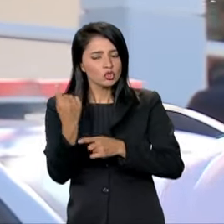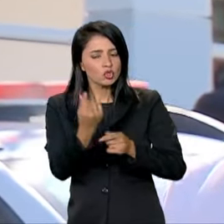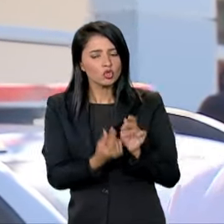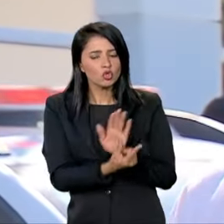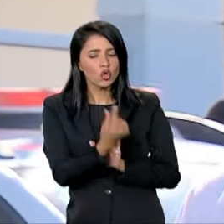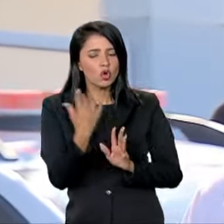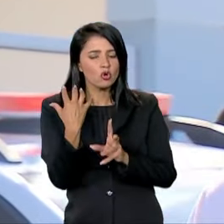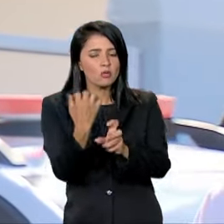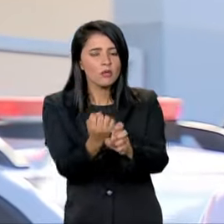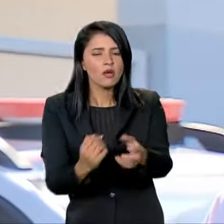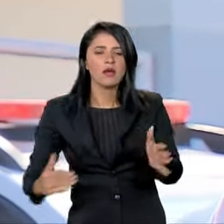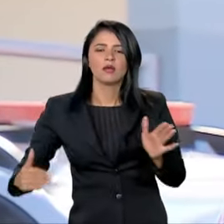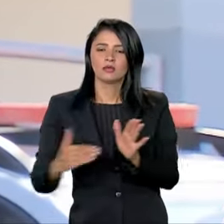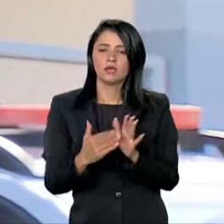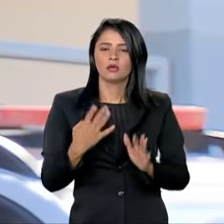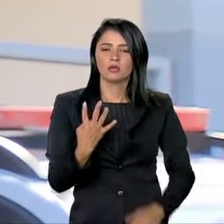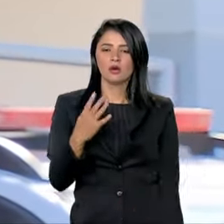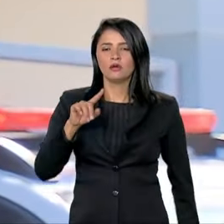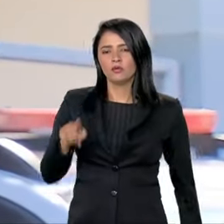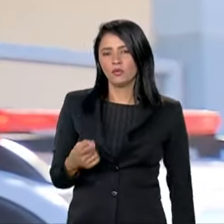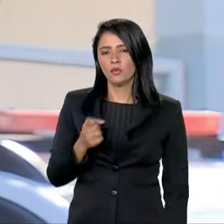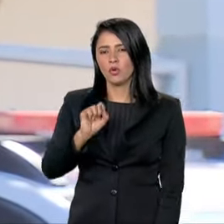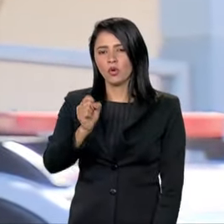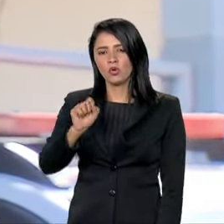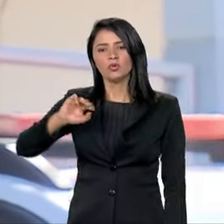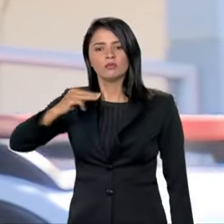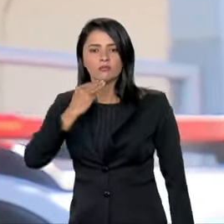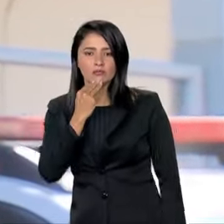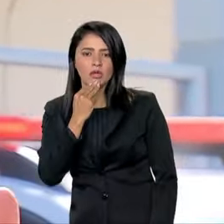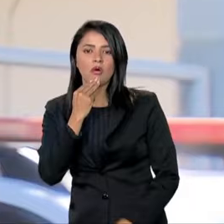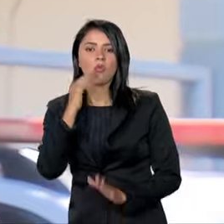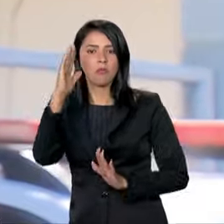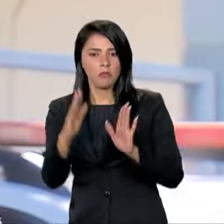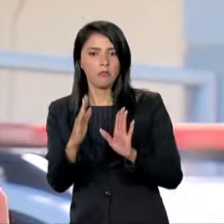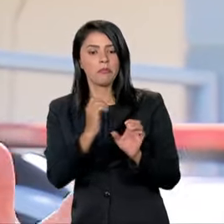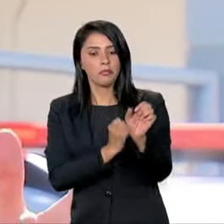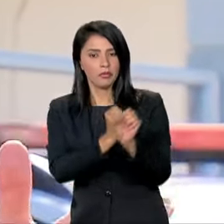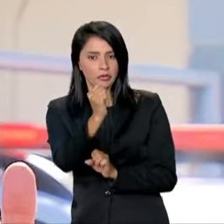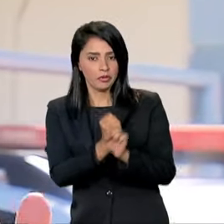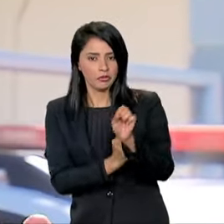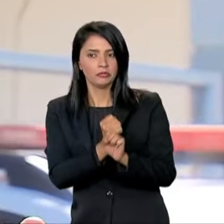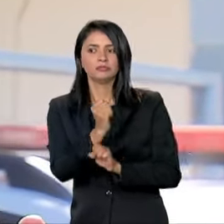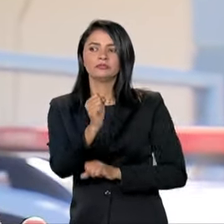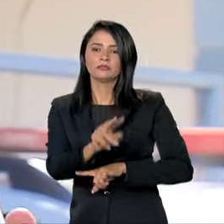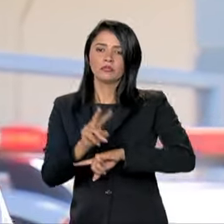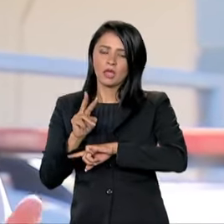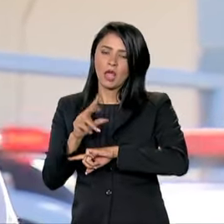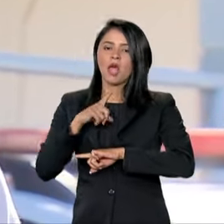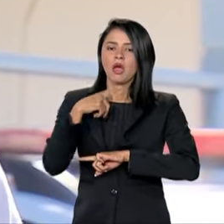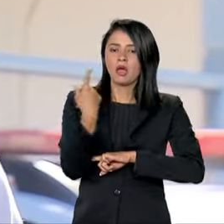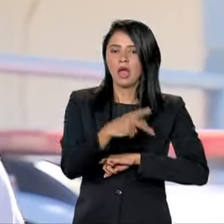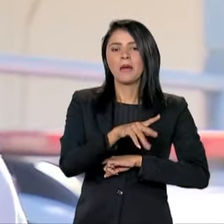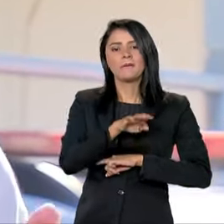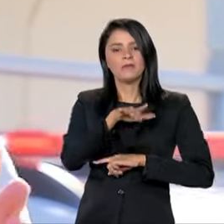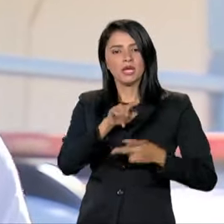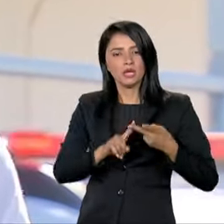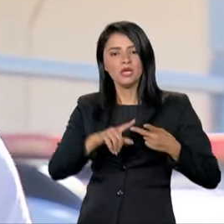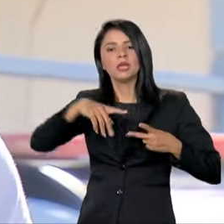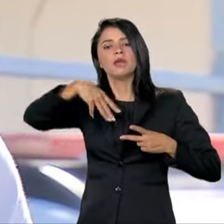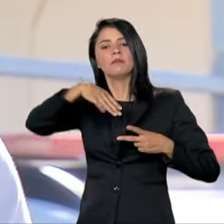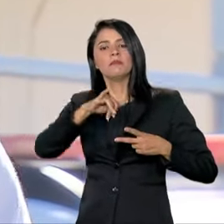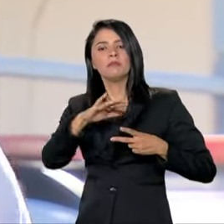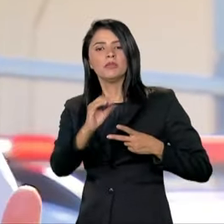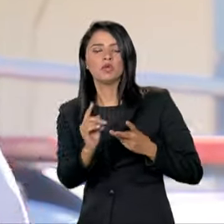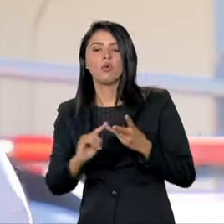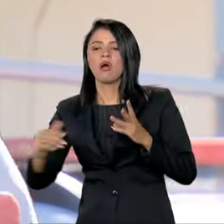máximo de 4,8 milhões por ano. São linhas de crédito que atendem desde o MEI, o micro, até o